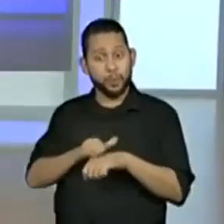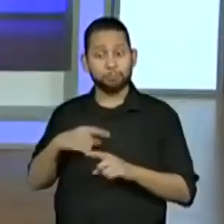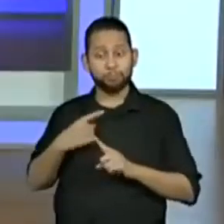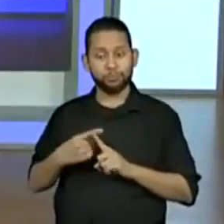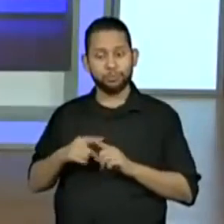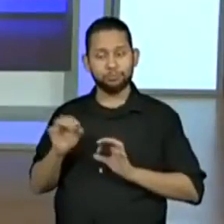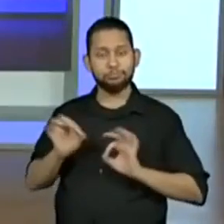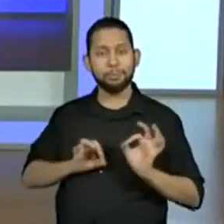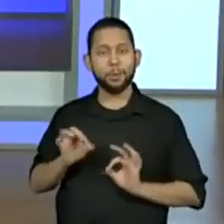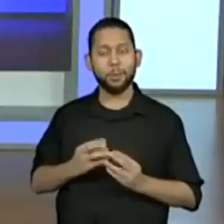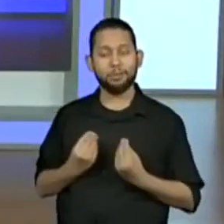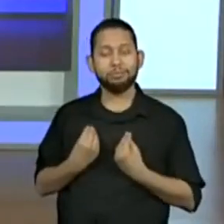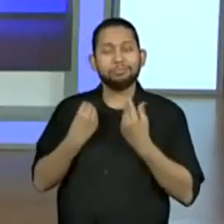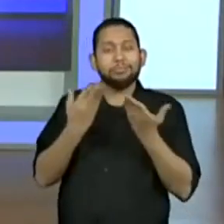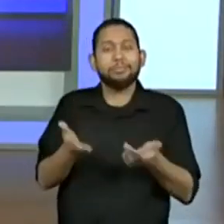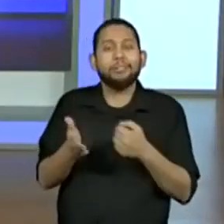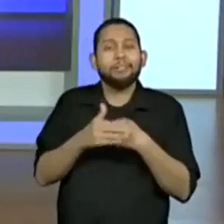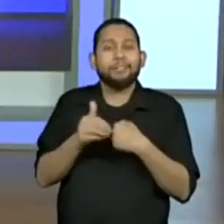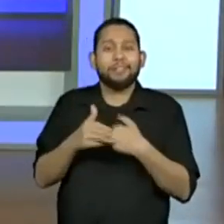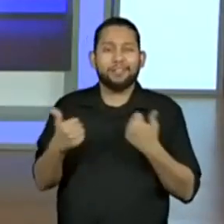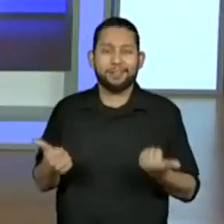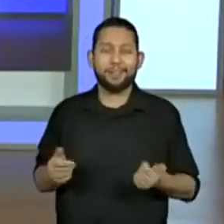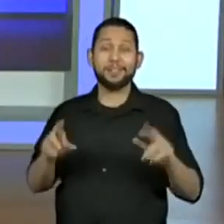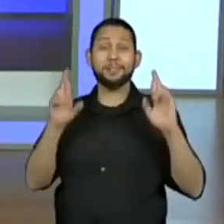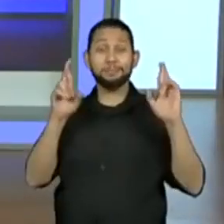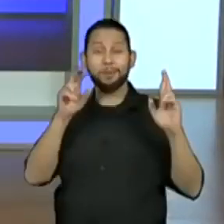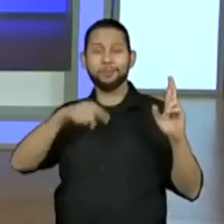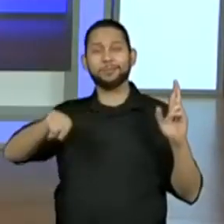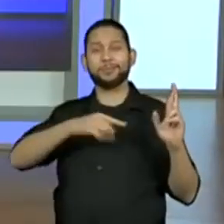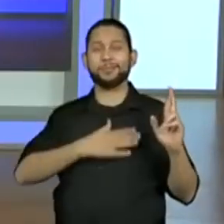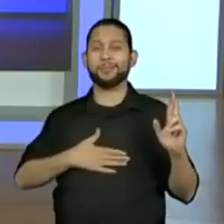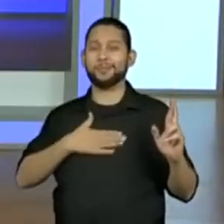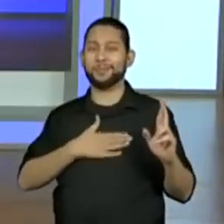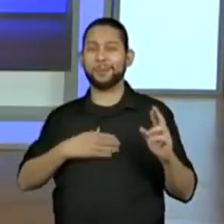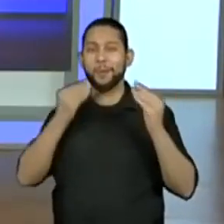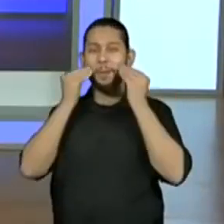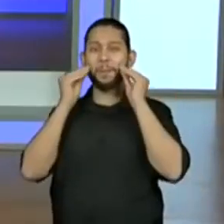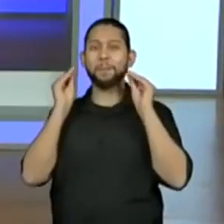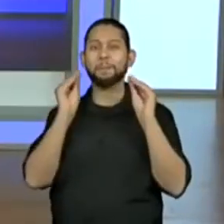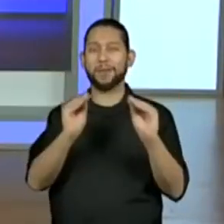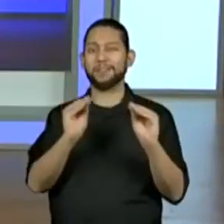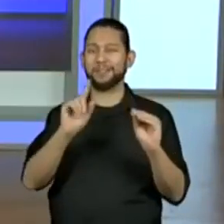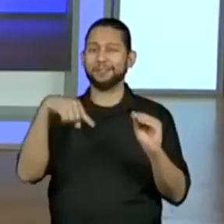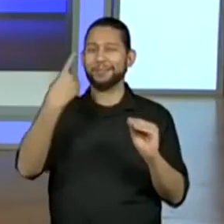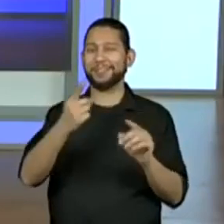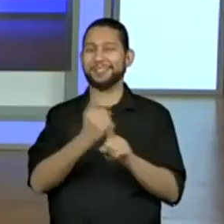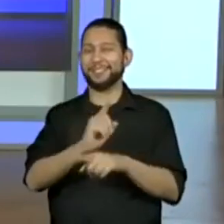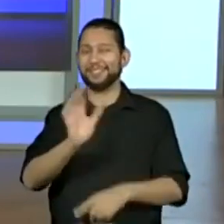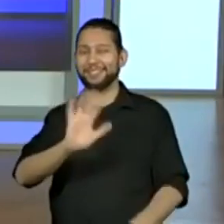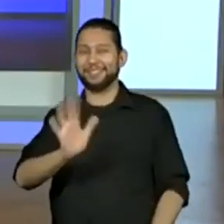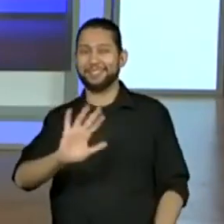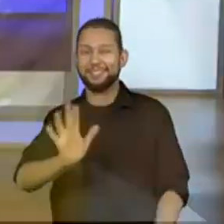muito carinho para vocês. Espero que vocês tenham gostado. Um beijão. Até mais!